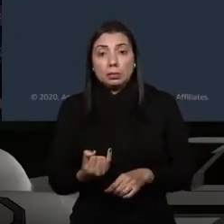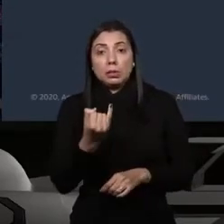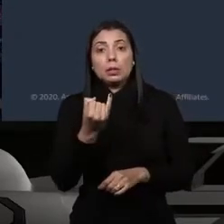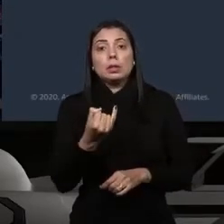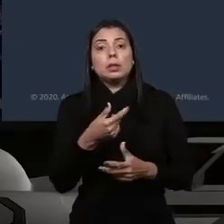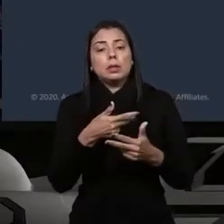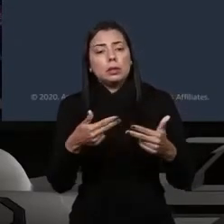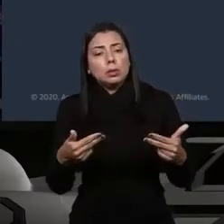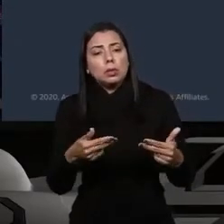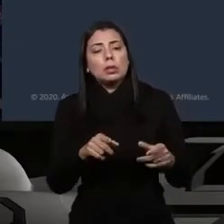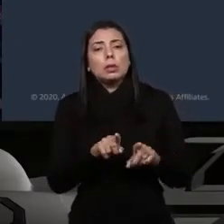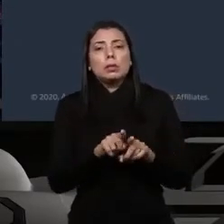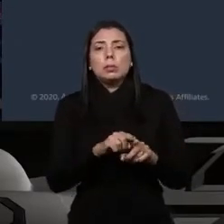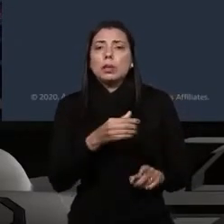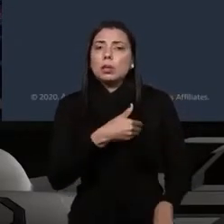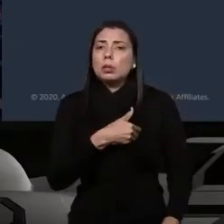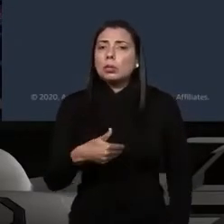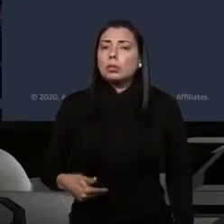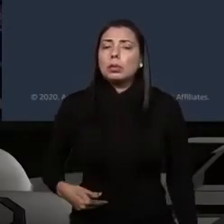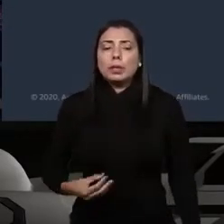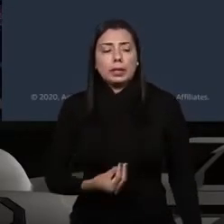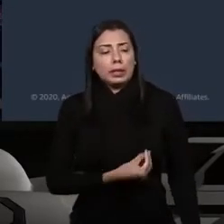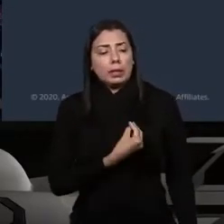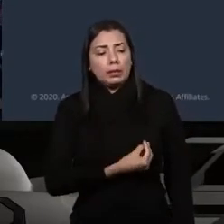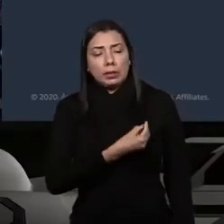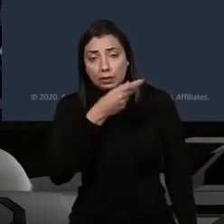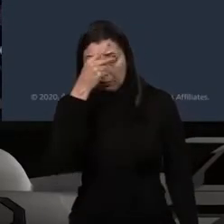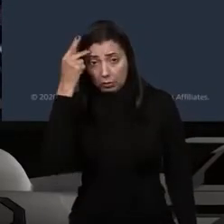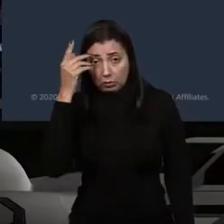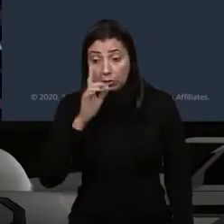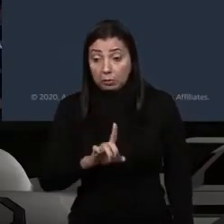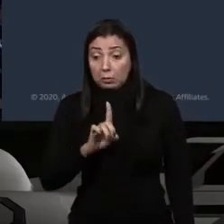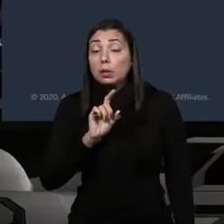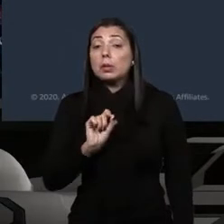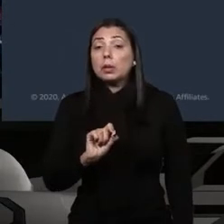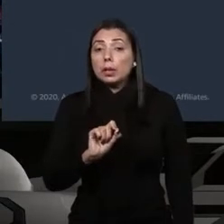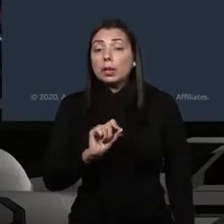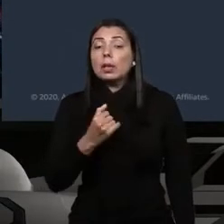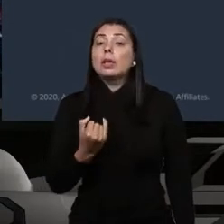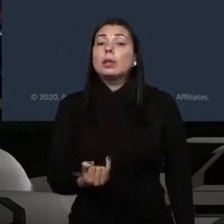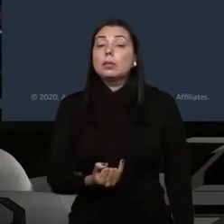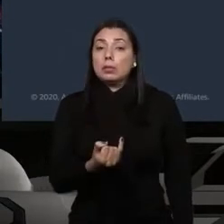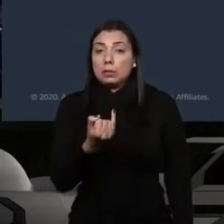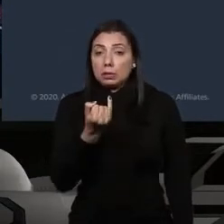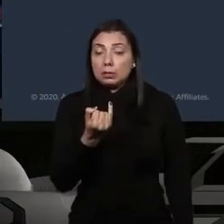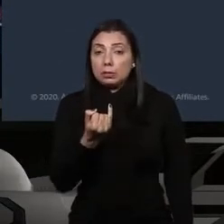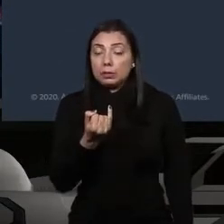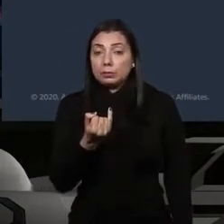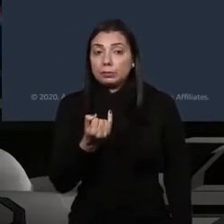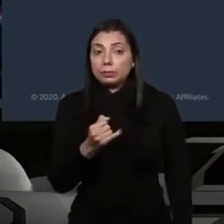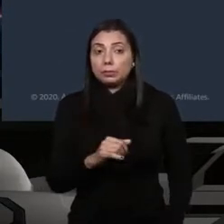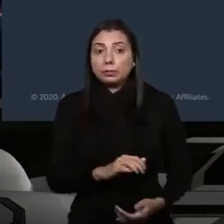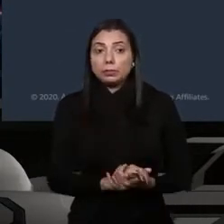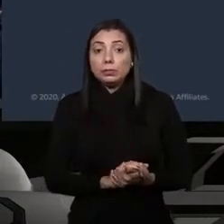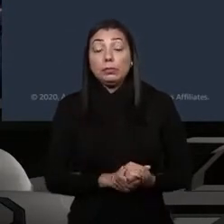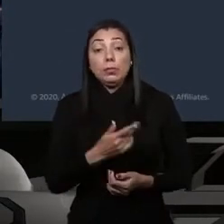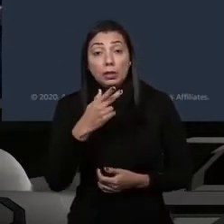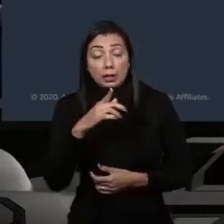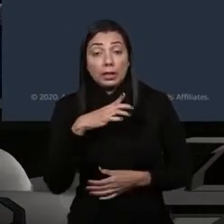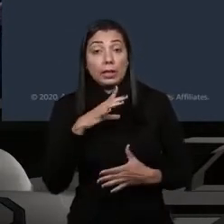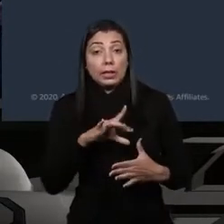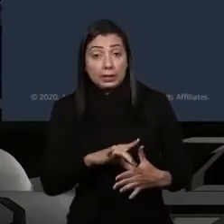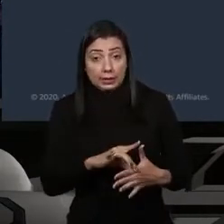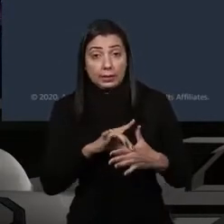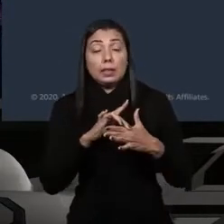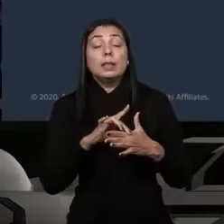órgãos, a relevância do governo na vida do cidadão. Então, o primeiro fator é você ter a liderança